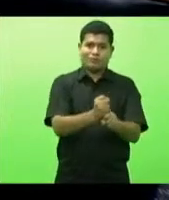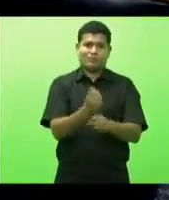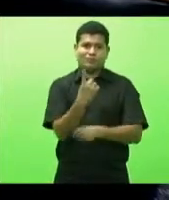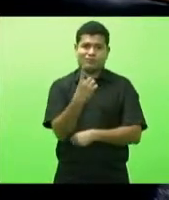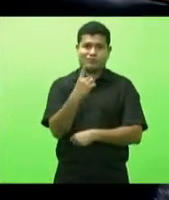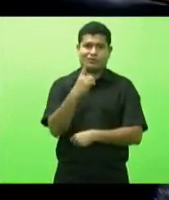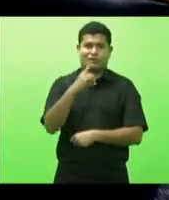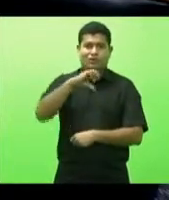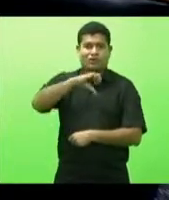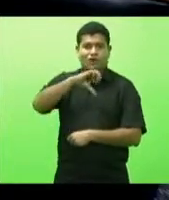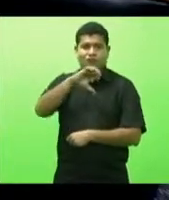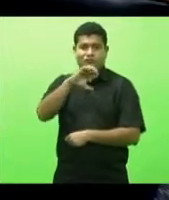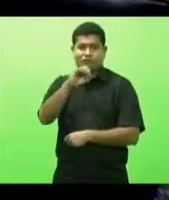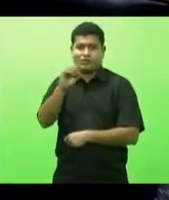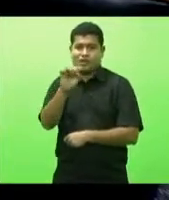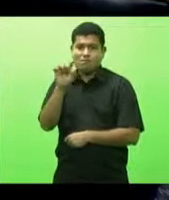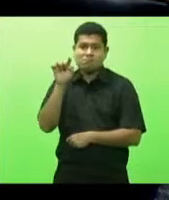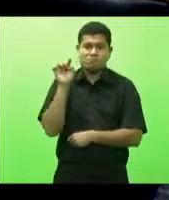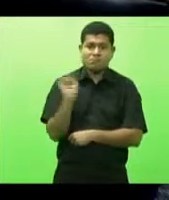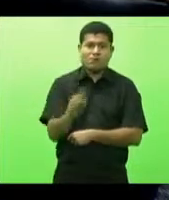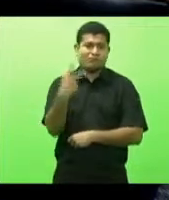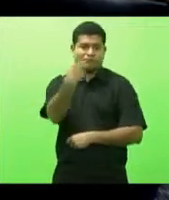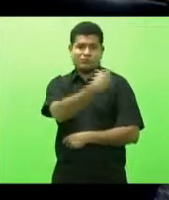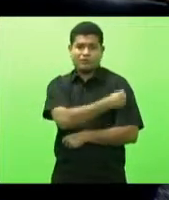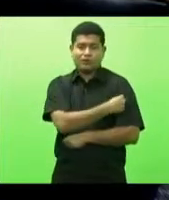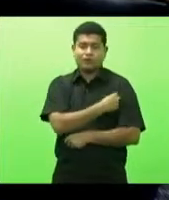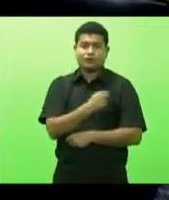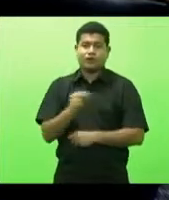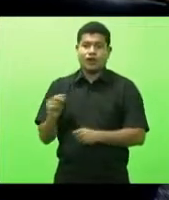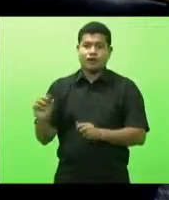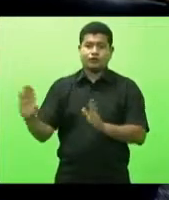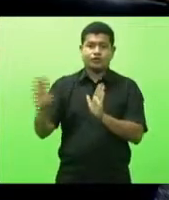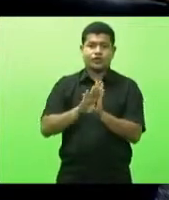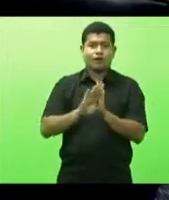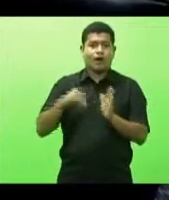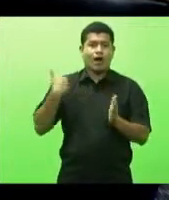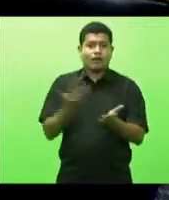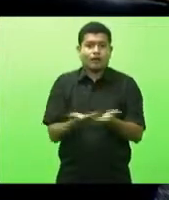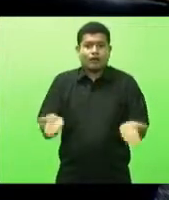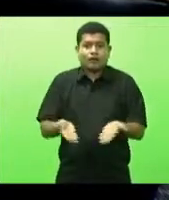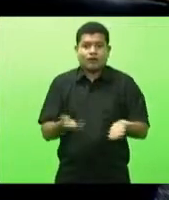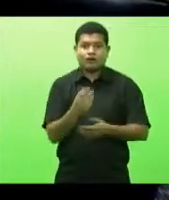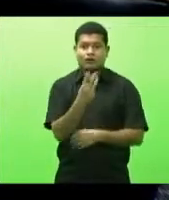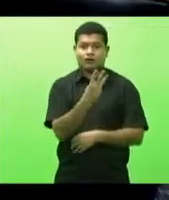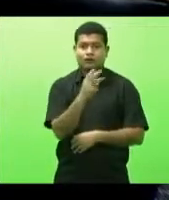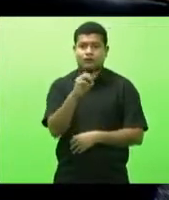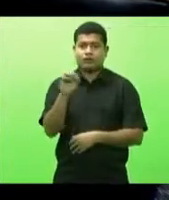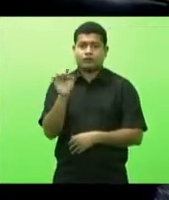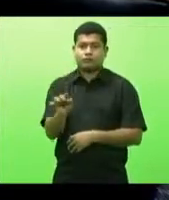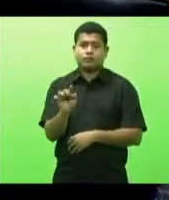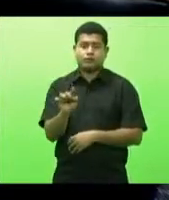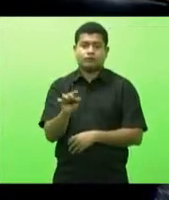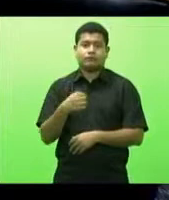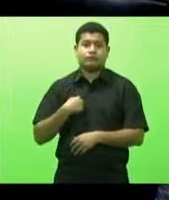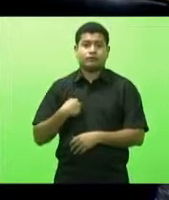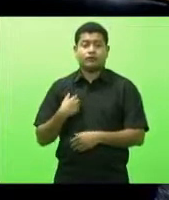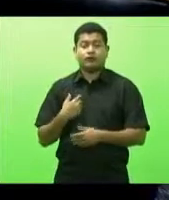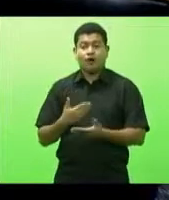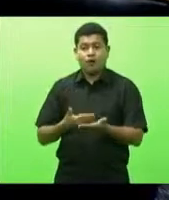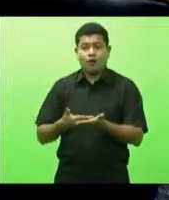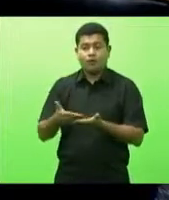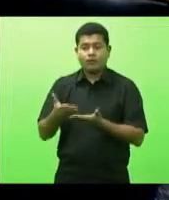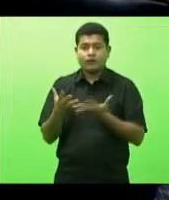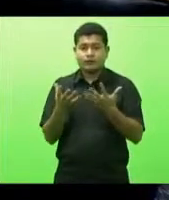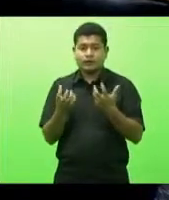300 mil e está sendo dado os primeiros passos na regulação de tal forma de azeitar isso